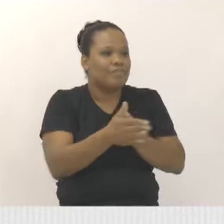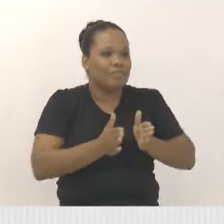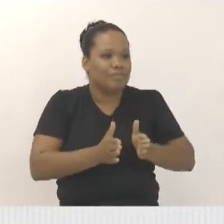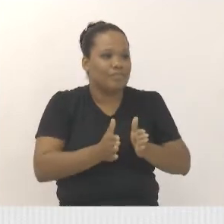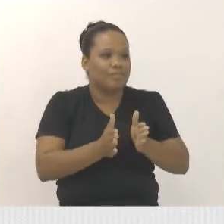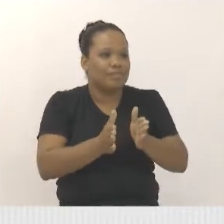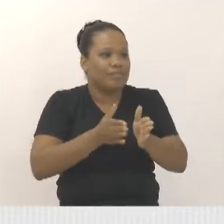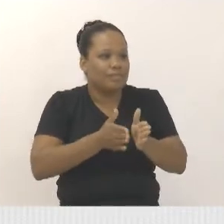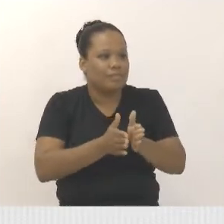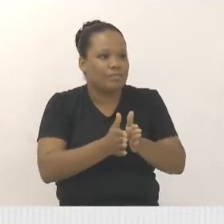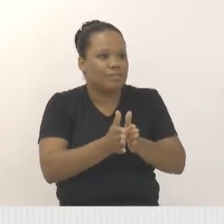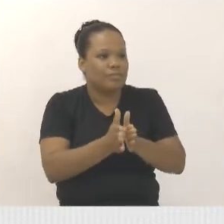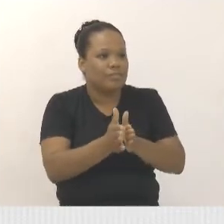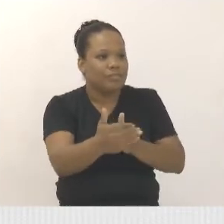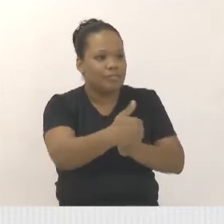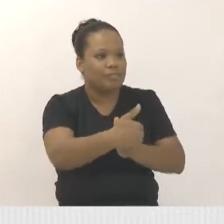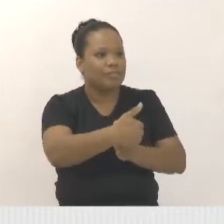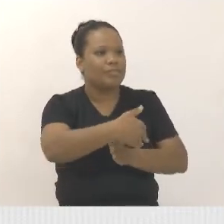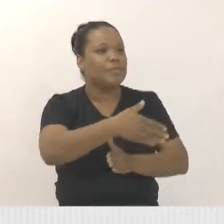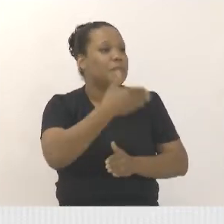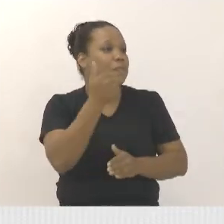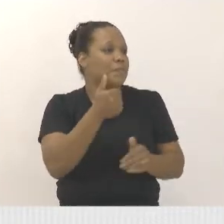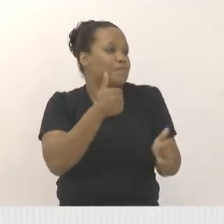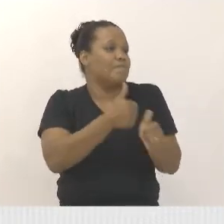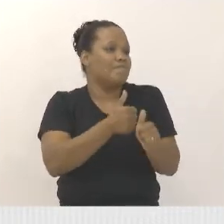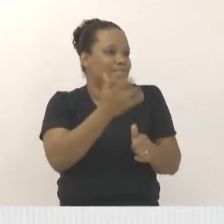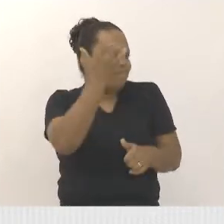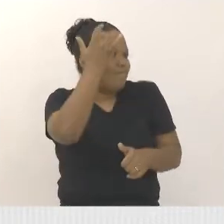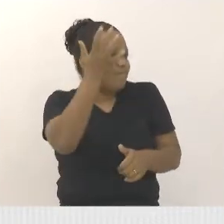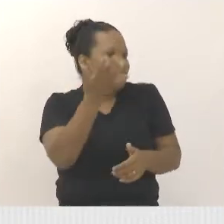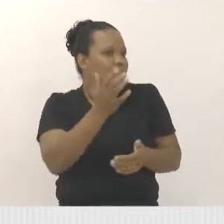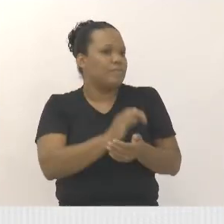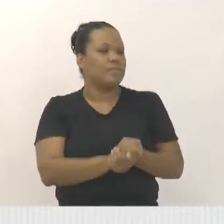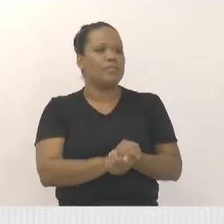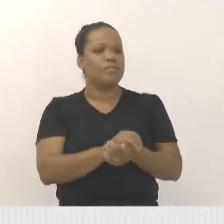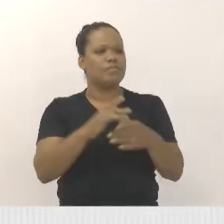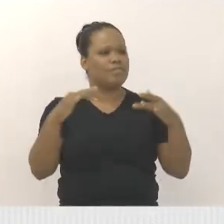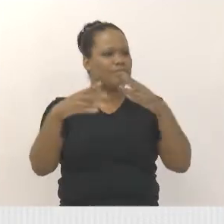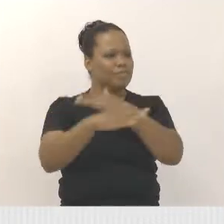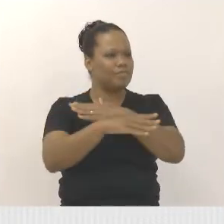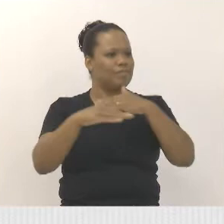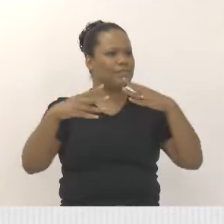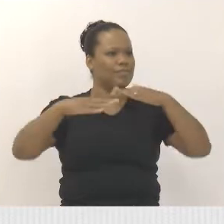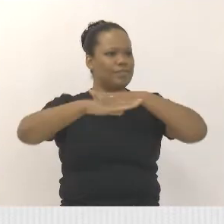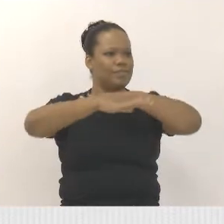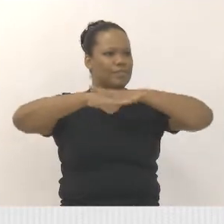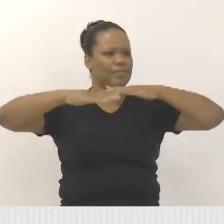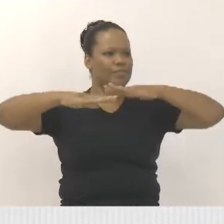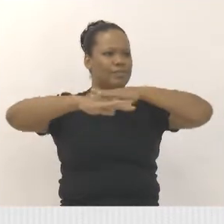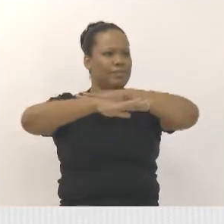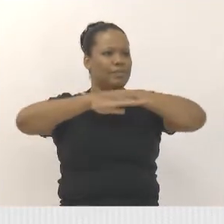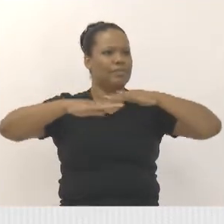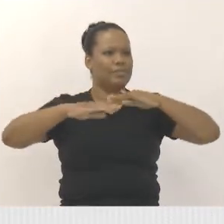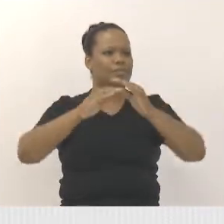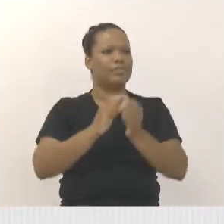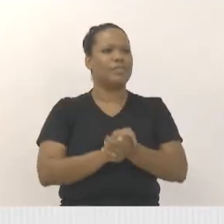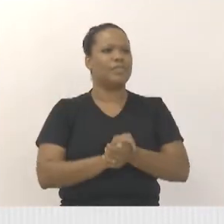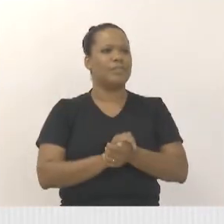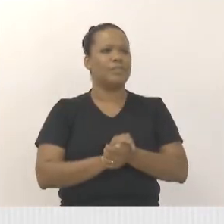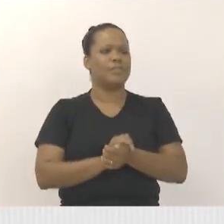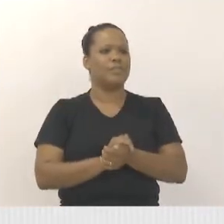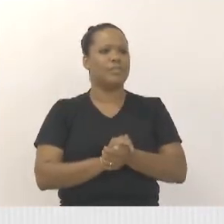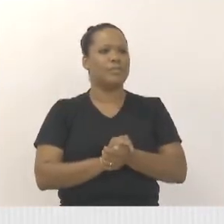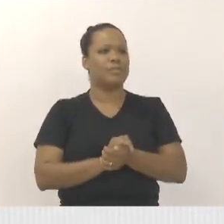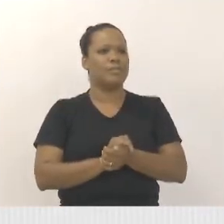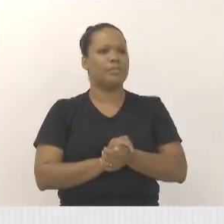nesse trecho, esse fluxo de carro, essa quantidade de veículos que tem aqui nesses condomínios, eles poderiam fazer um